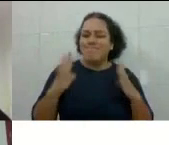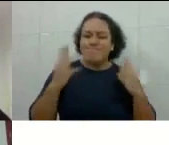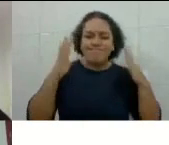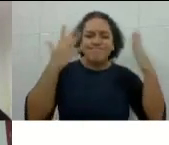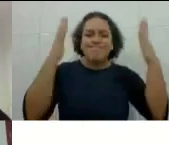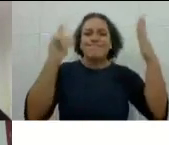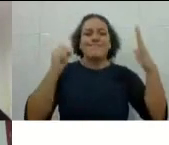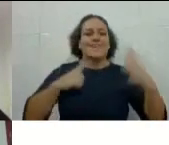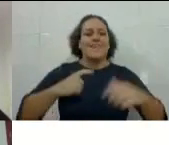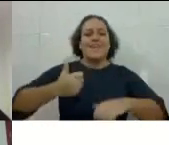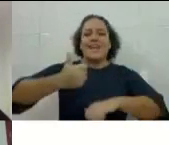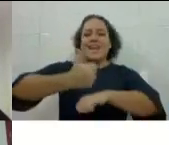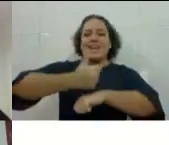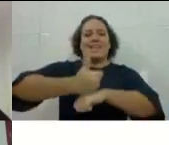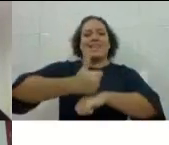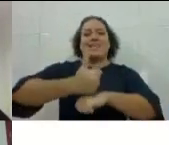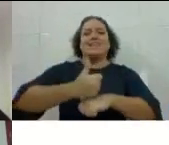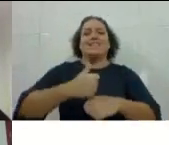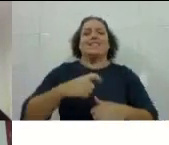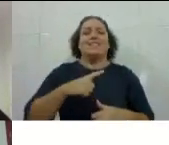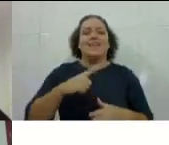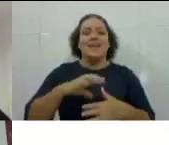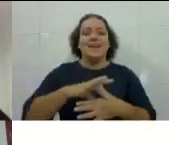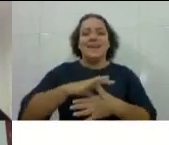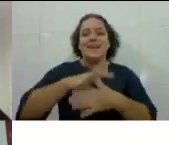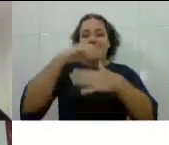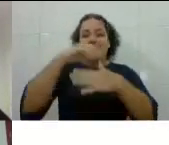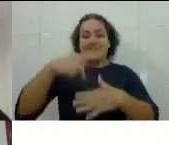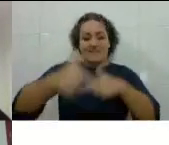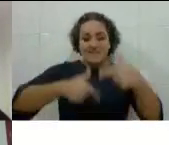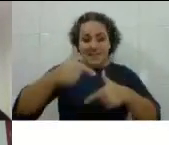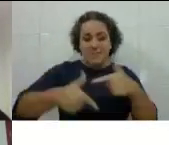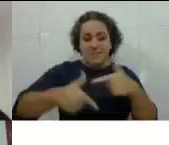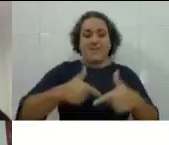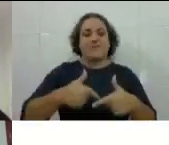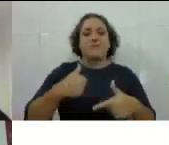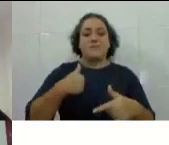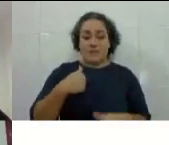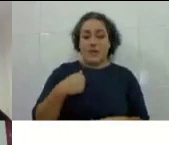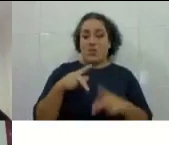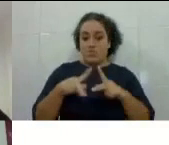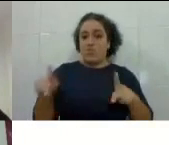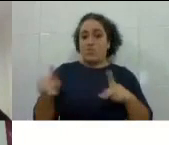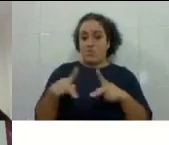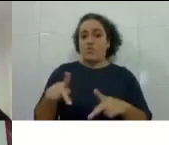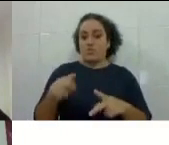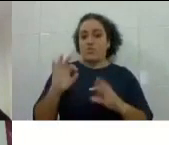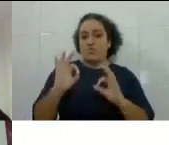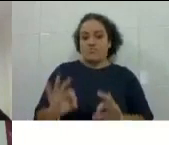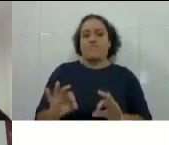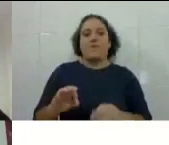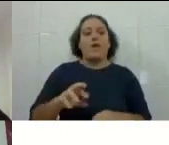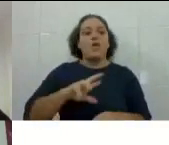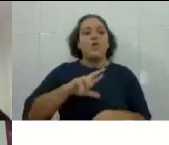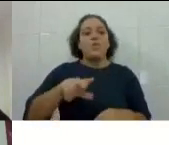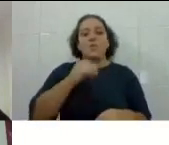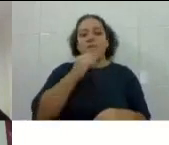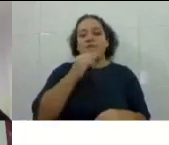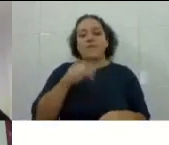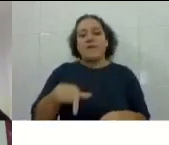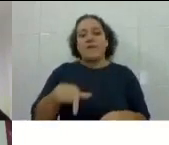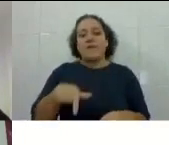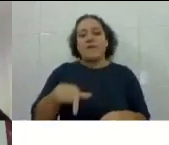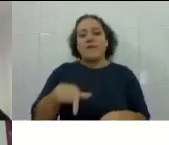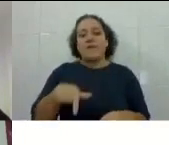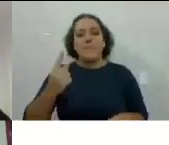a gente, né? Nesse trabalho. E como eu falei, gente, eu sou professora, não vai ser nesse primeiro período que vocês vão